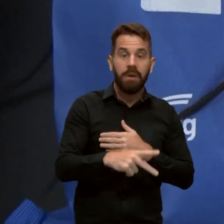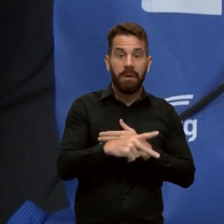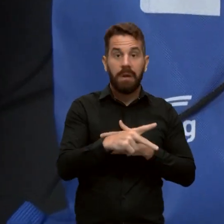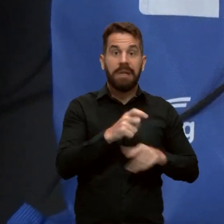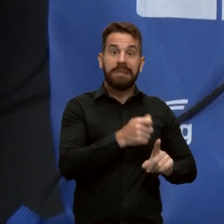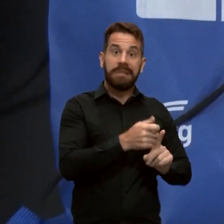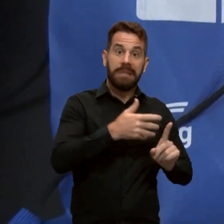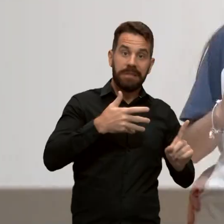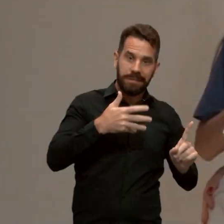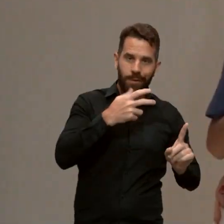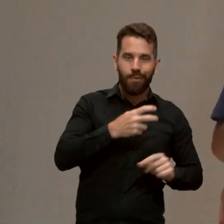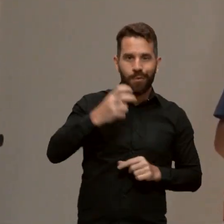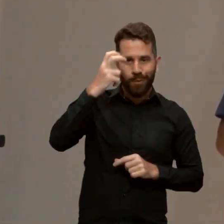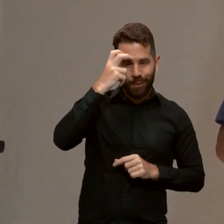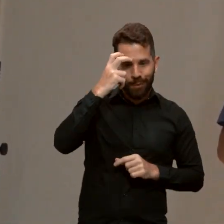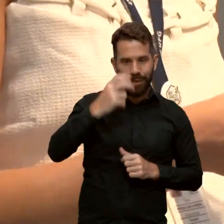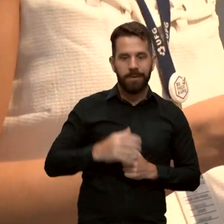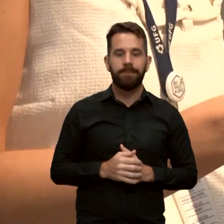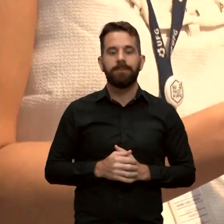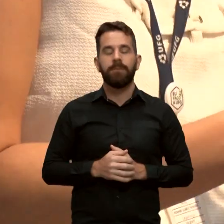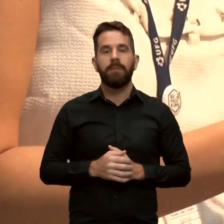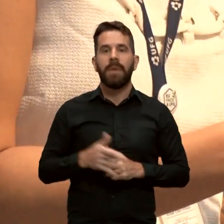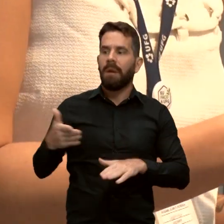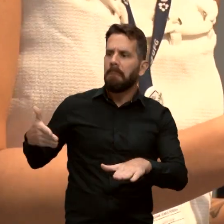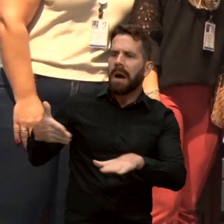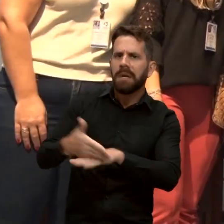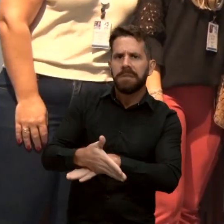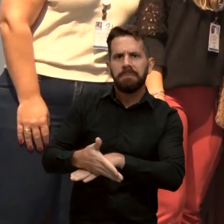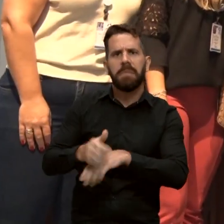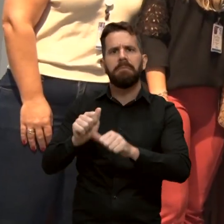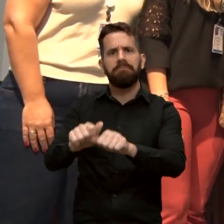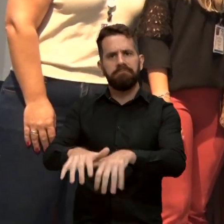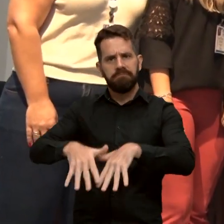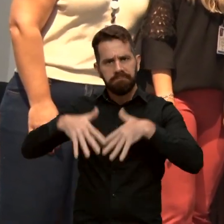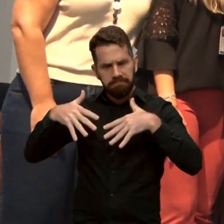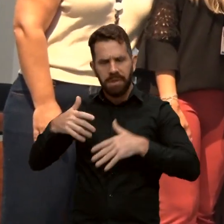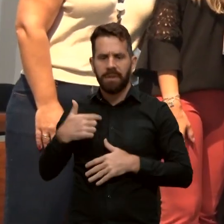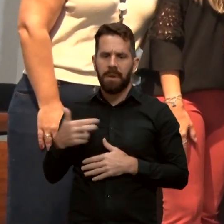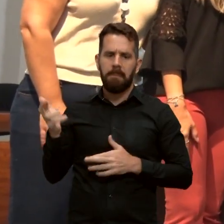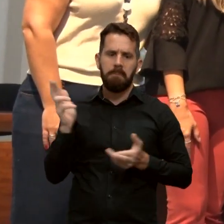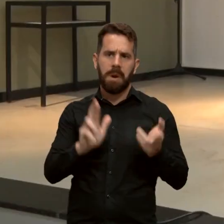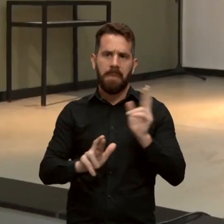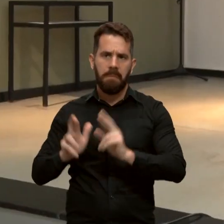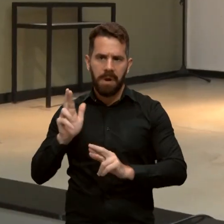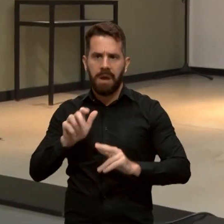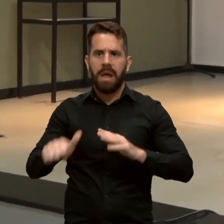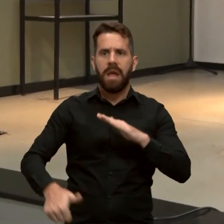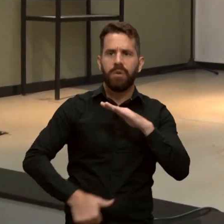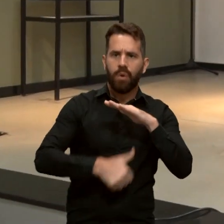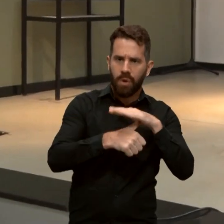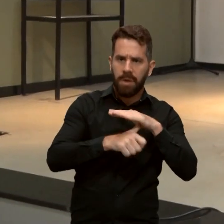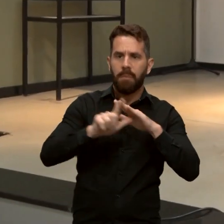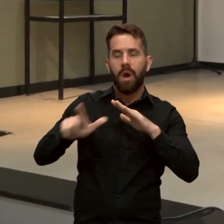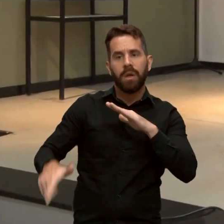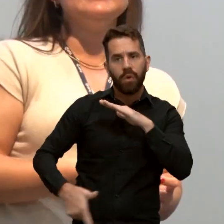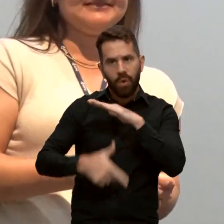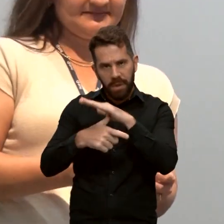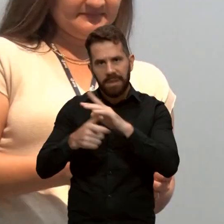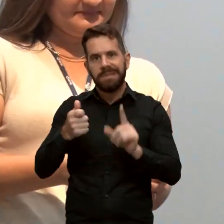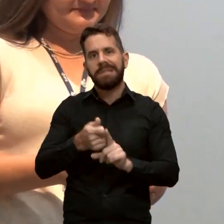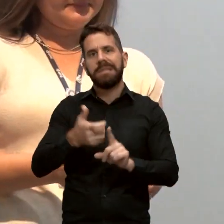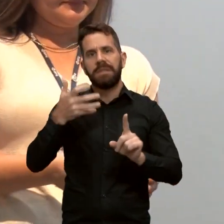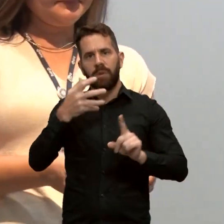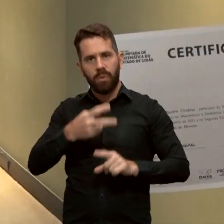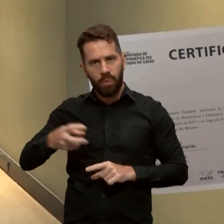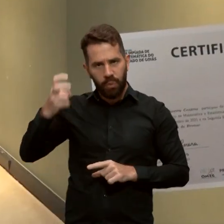Estiveram presentes na cerimônia representantes da Reitoria, da Pró-Reitoria de Extensão e Cultura, da coordenação do